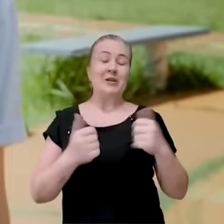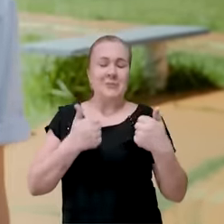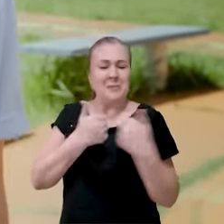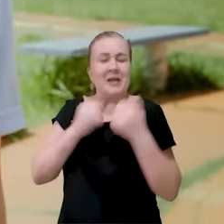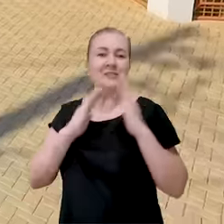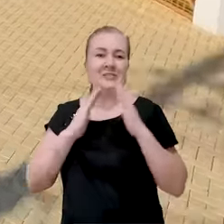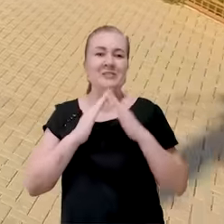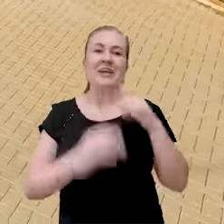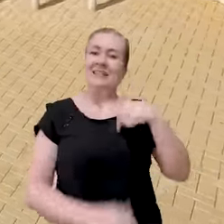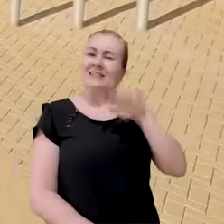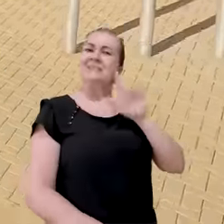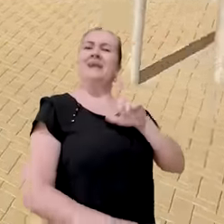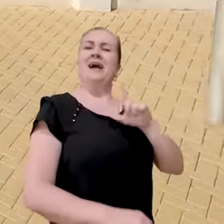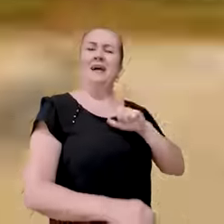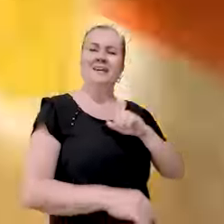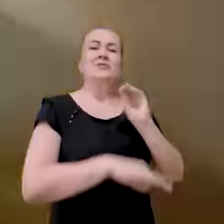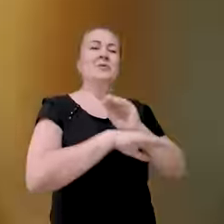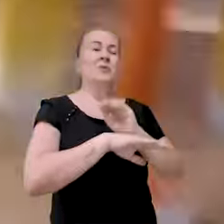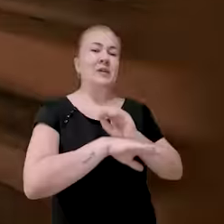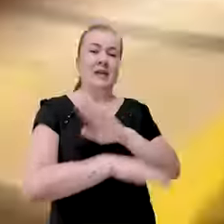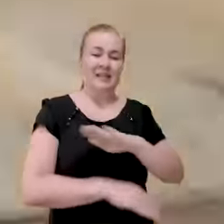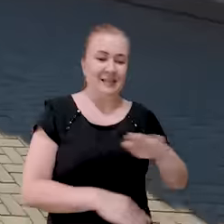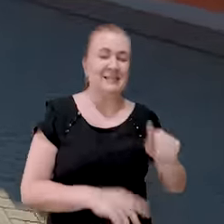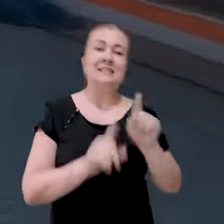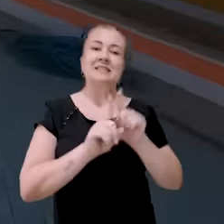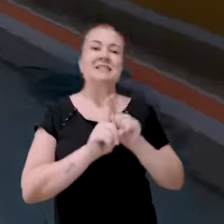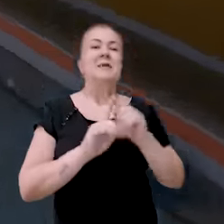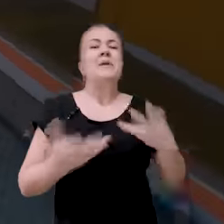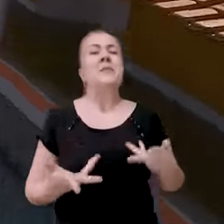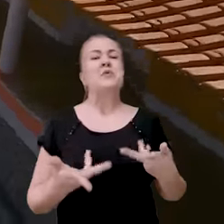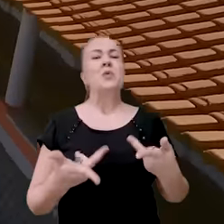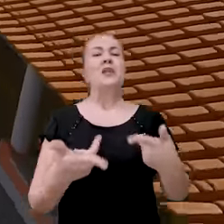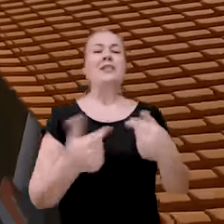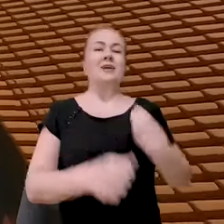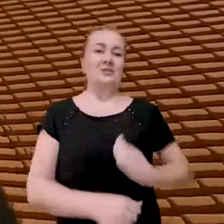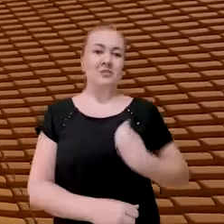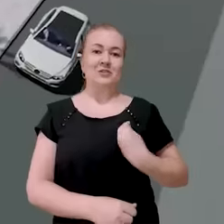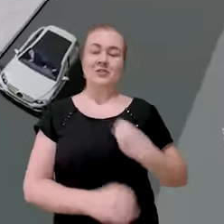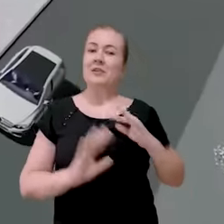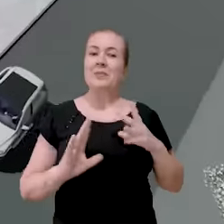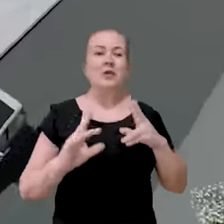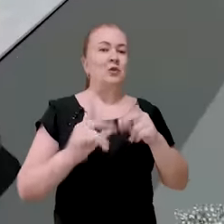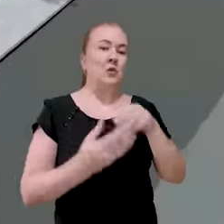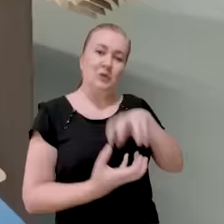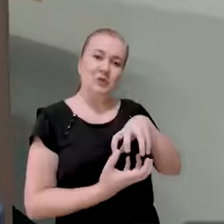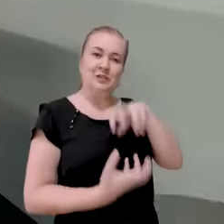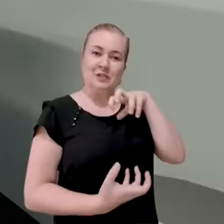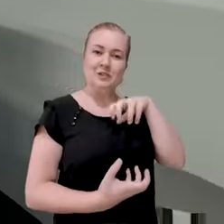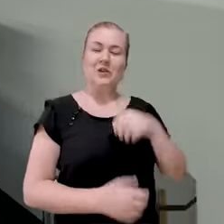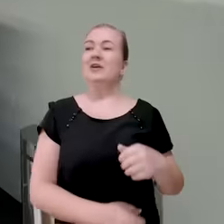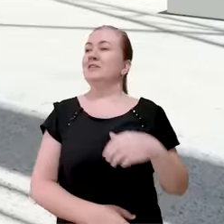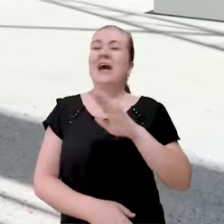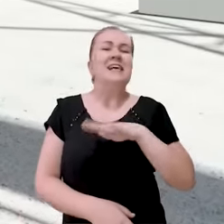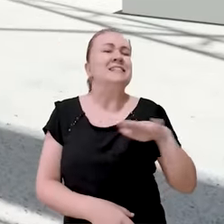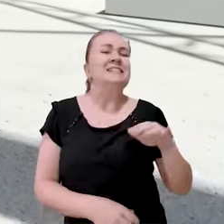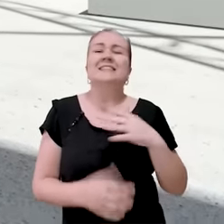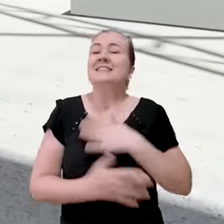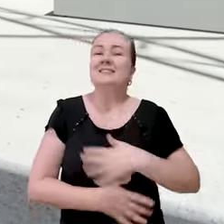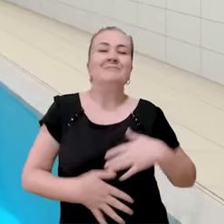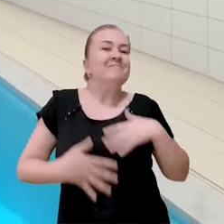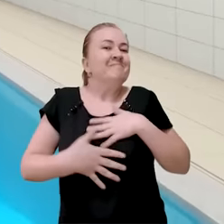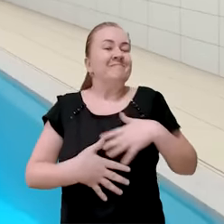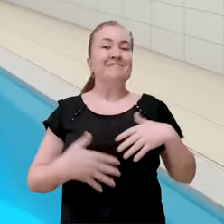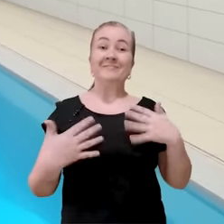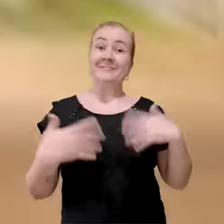casa, hein? Tem mais cuidado com nossas crianças e mais qualidade de vida para nossos vovôs. Essa criançada tá